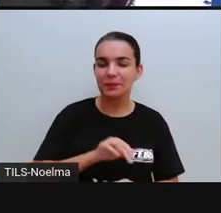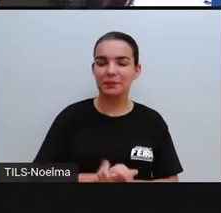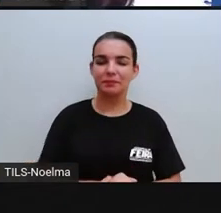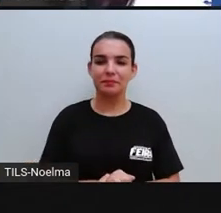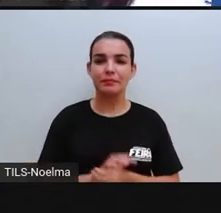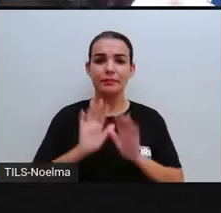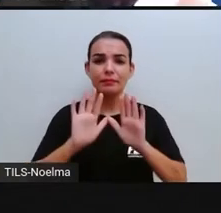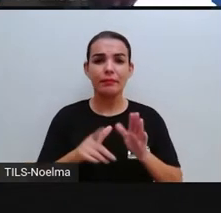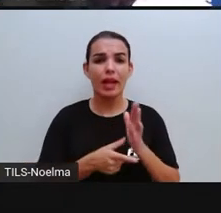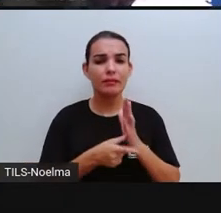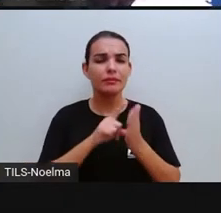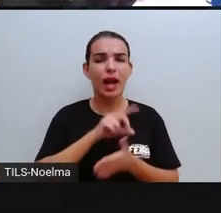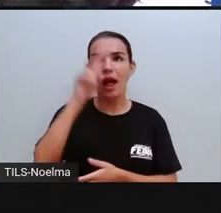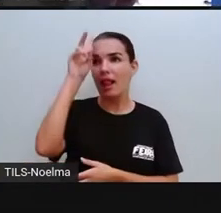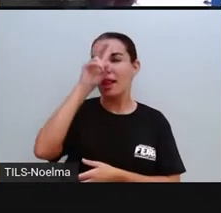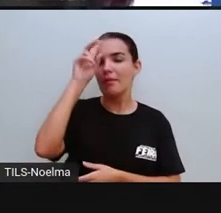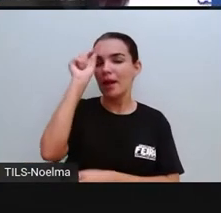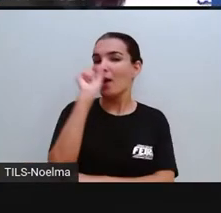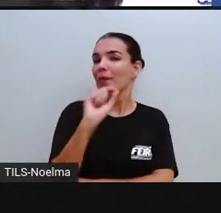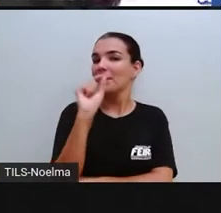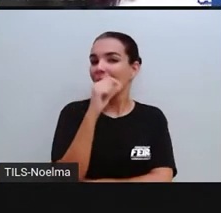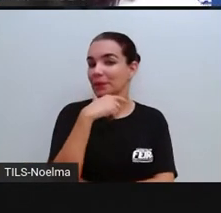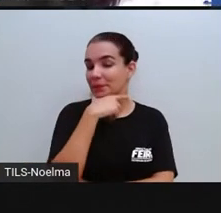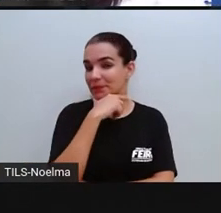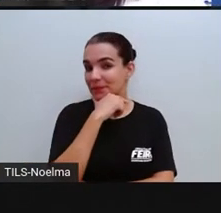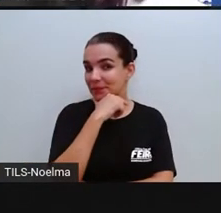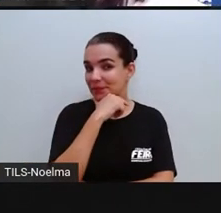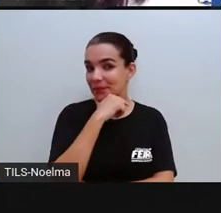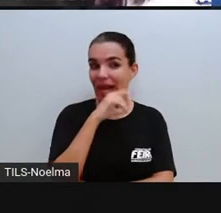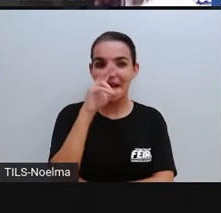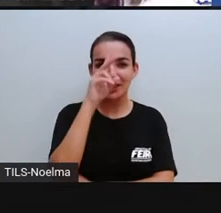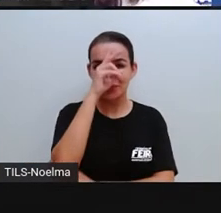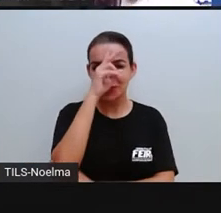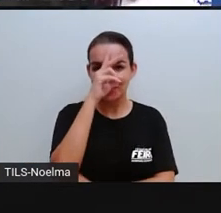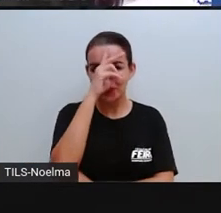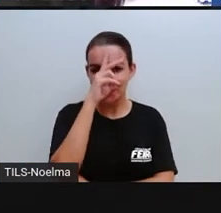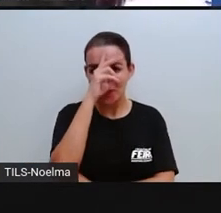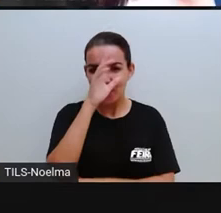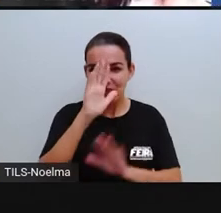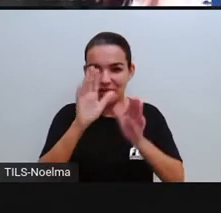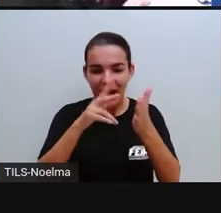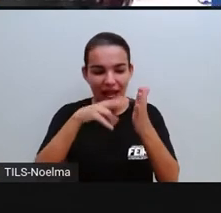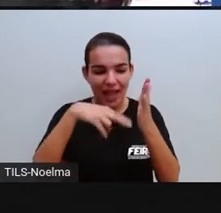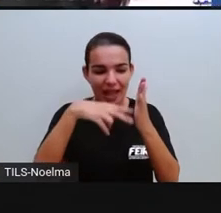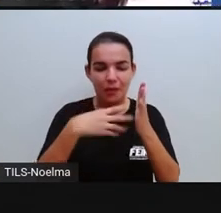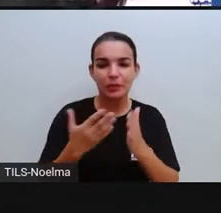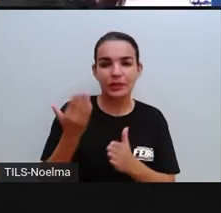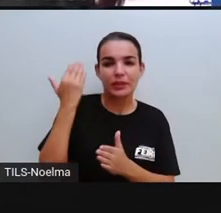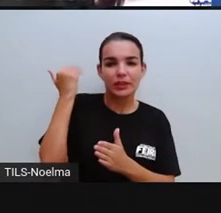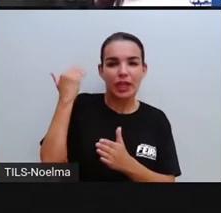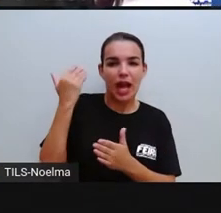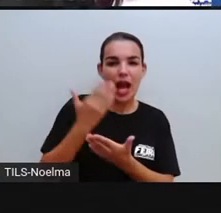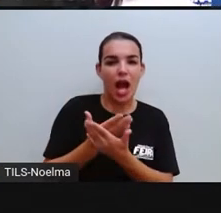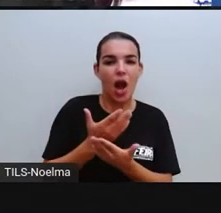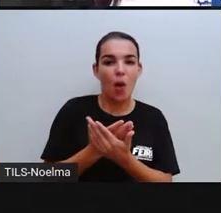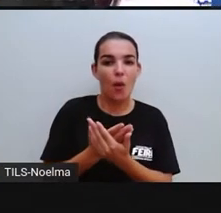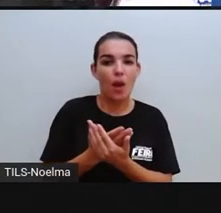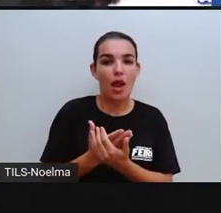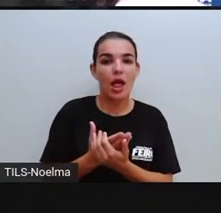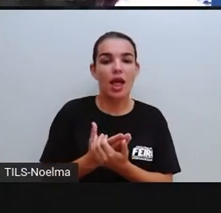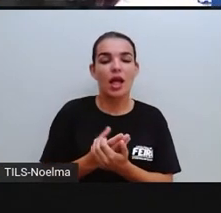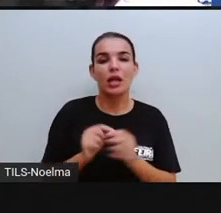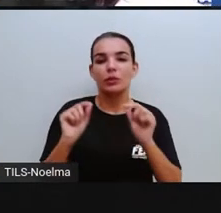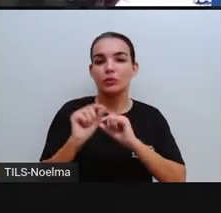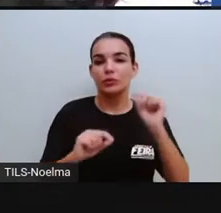antes, ó, vamos relembrar a história que nós lemos na última aula sobre